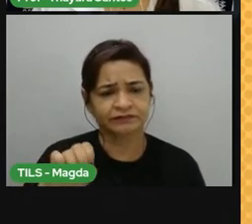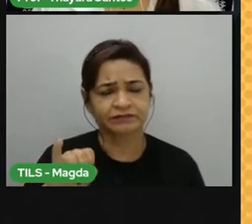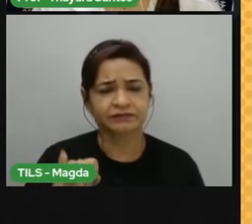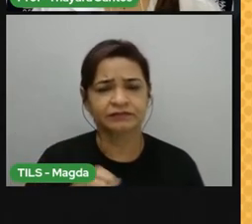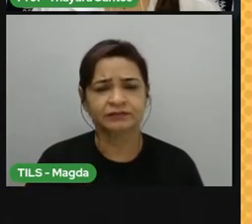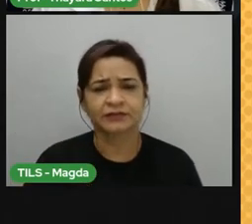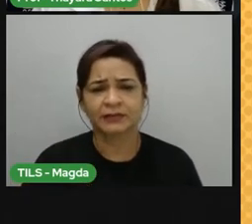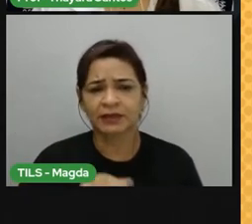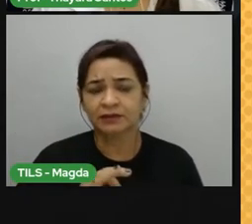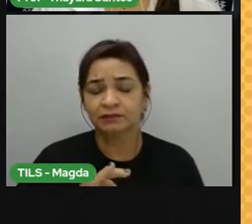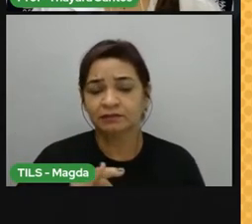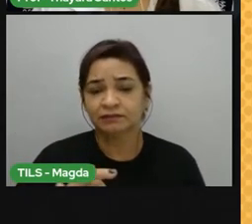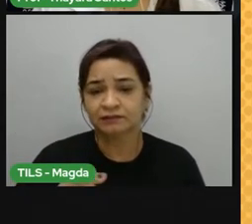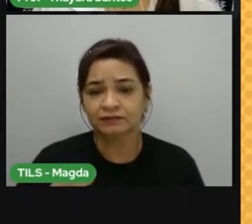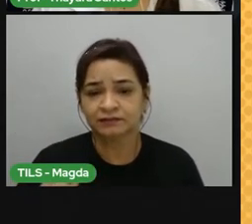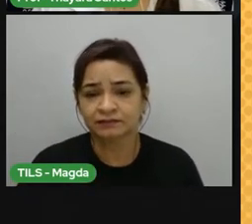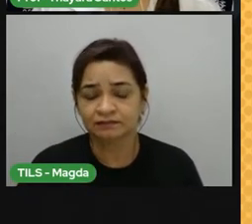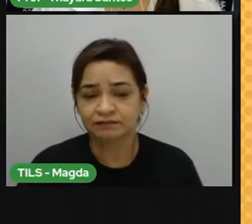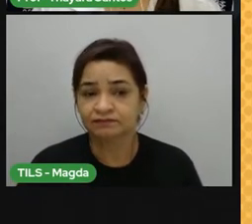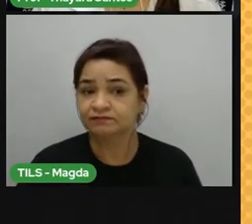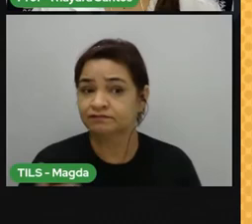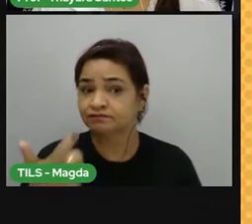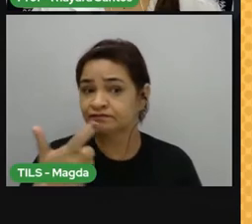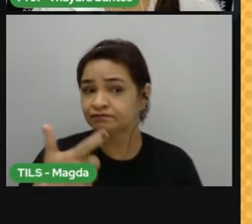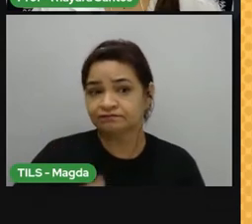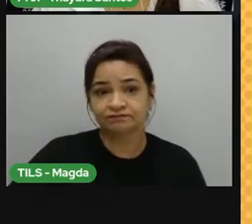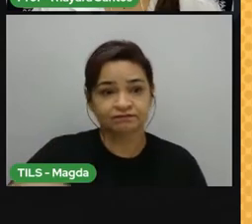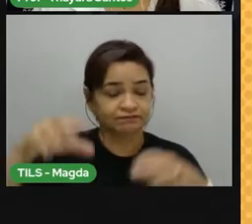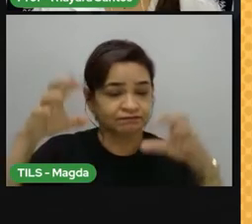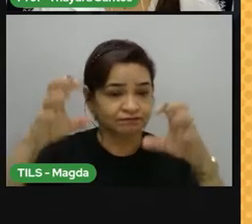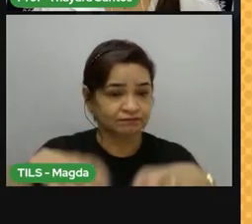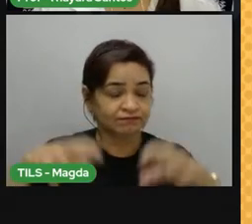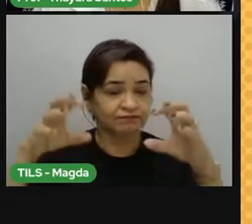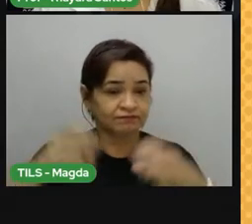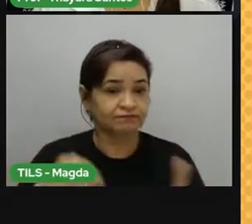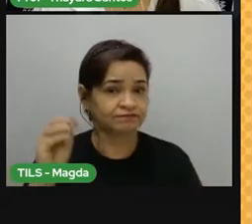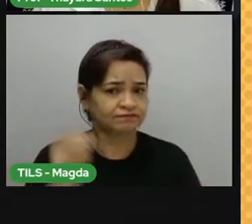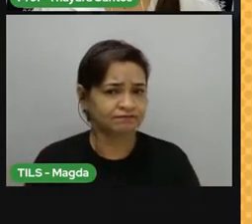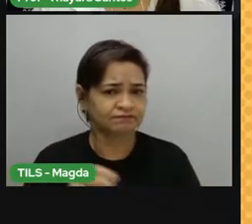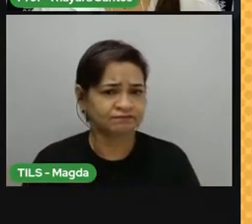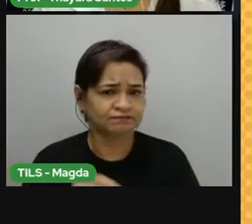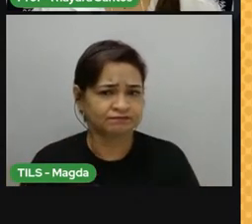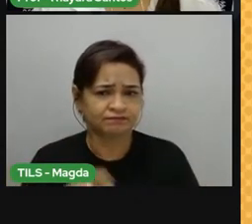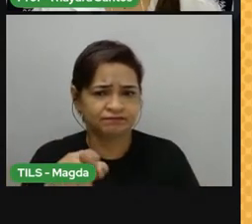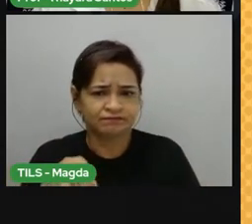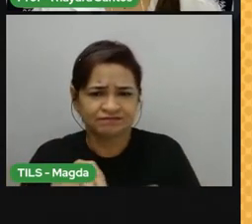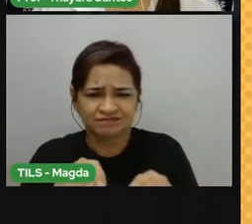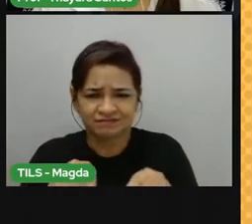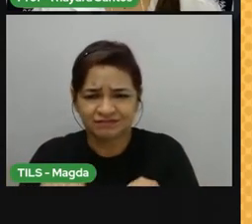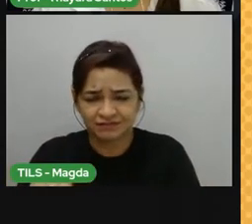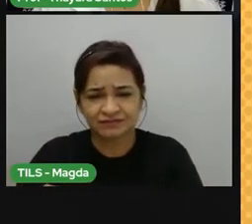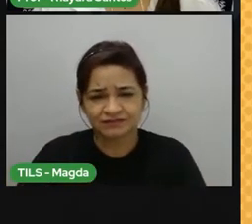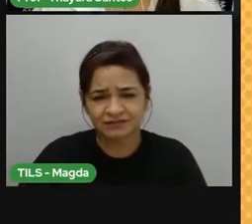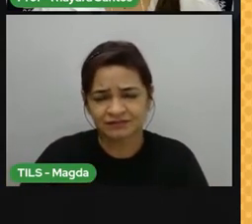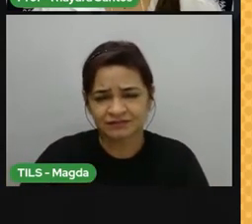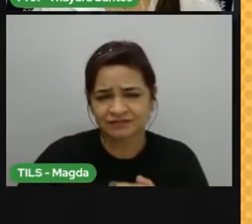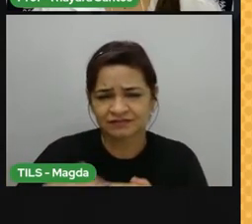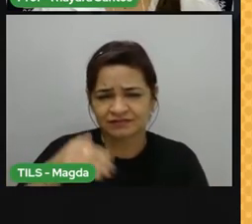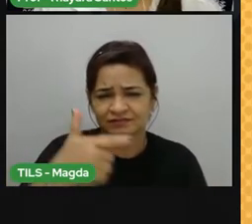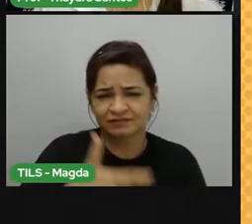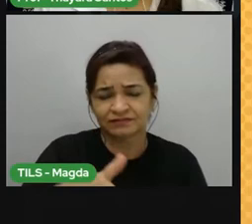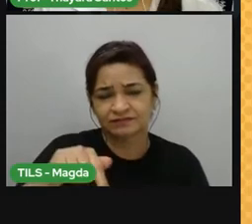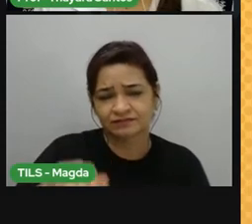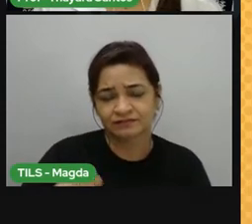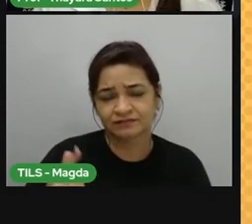longos períodos de estiagem, ou seja, falta de chuvas e altas temperaturas com média anual de 27